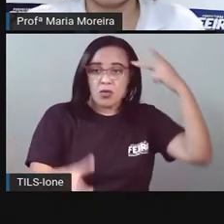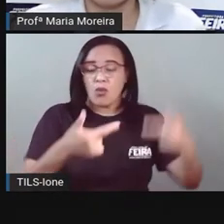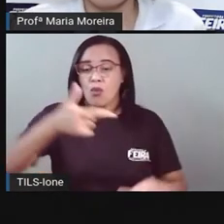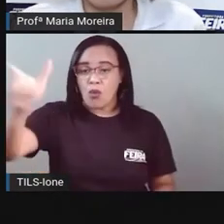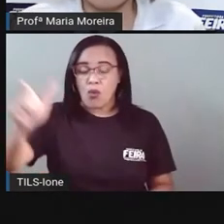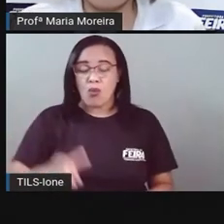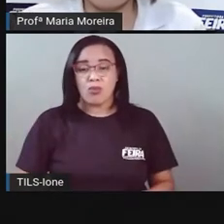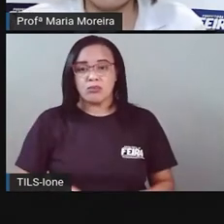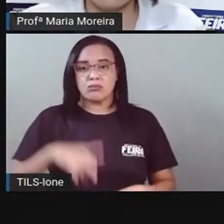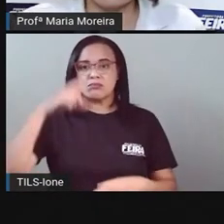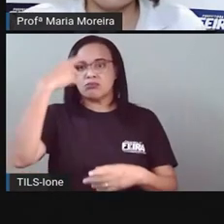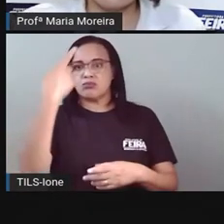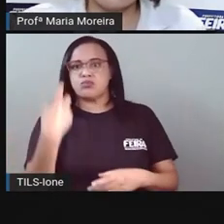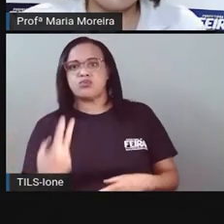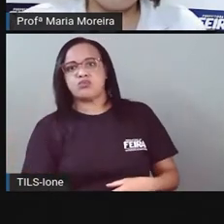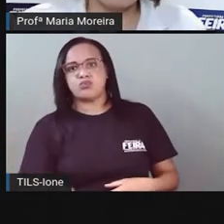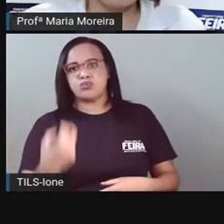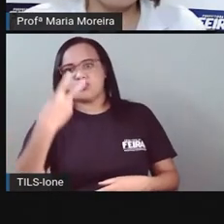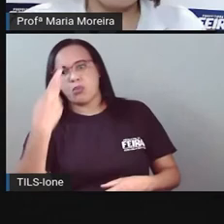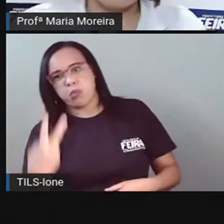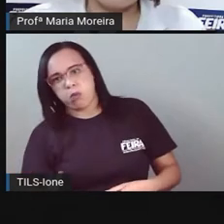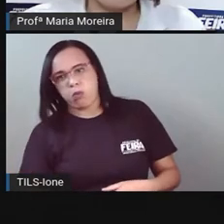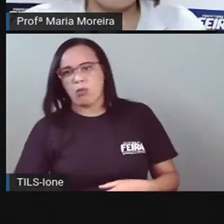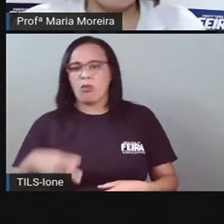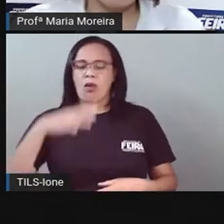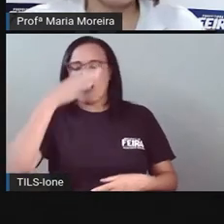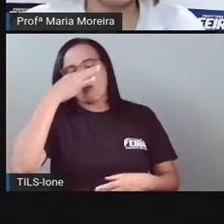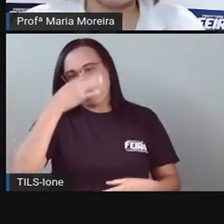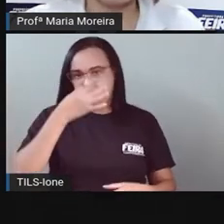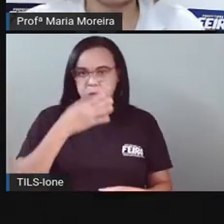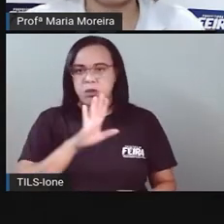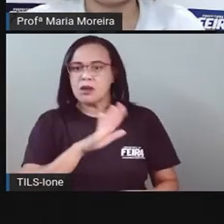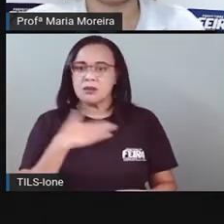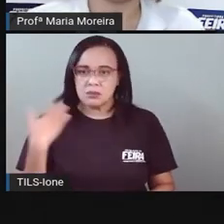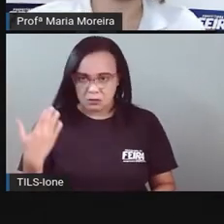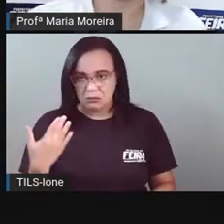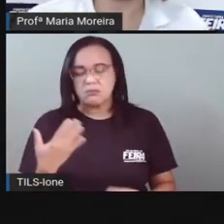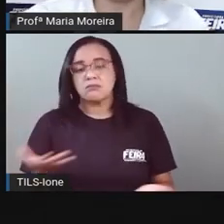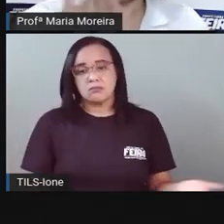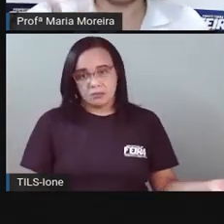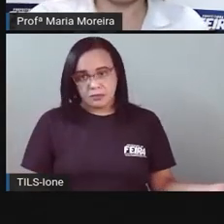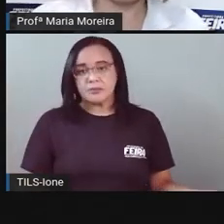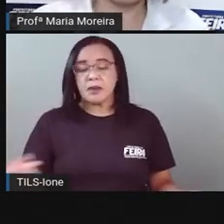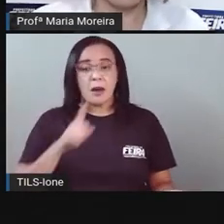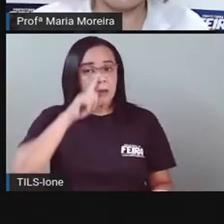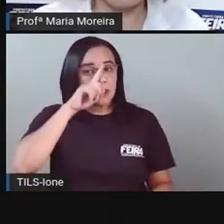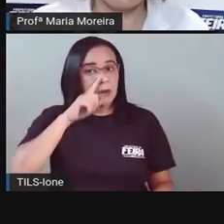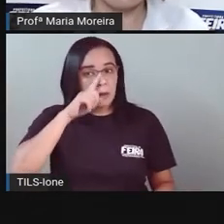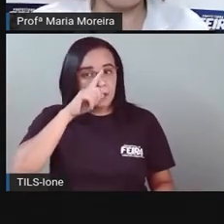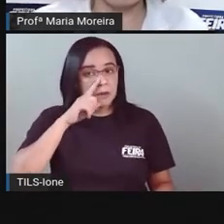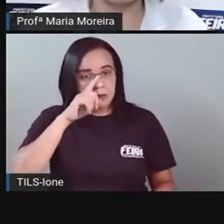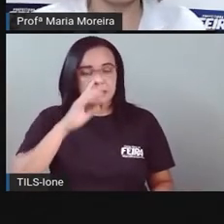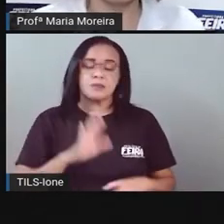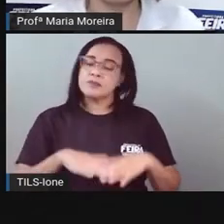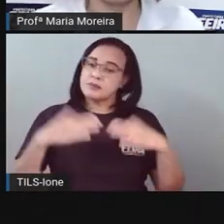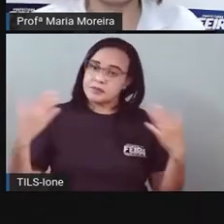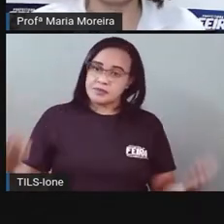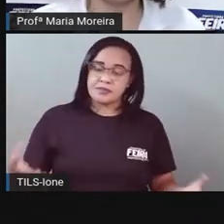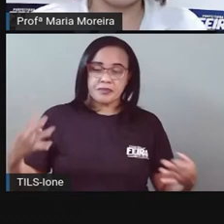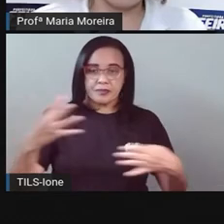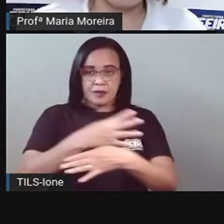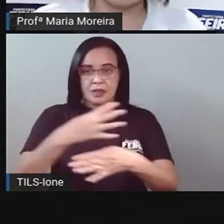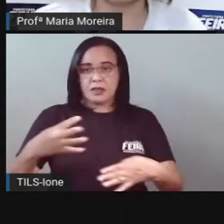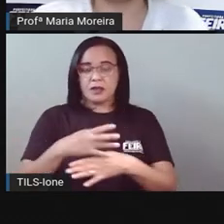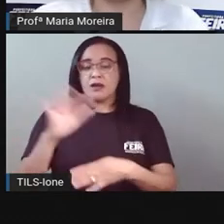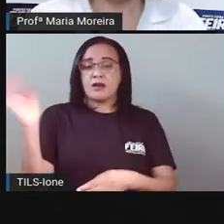Bom E aqui né? São nuvens Cúmulos nimos Né? Que na nossa cidade Aí também Todo mundo ficou